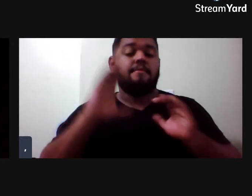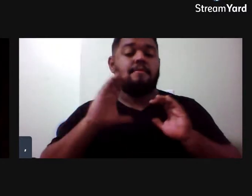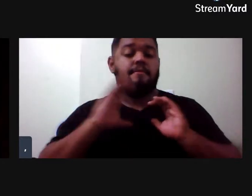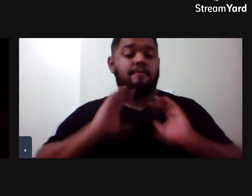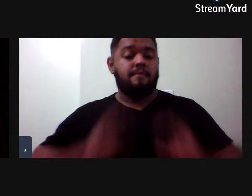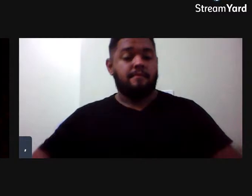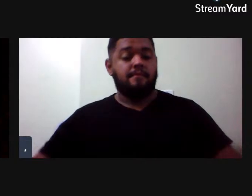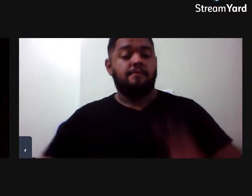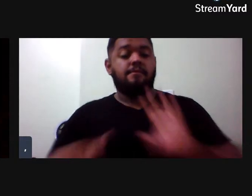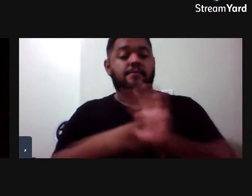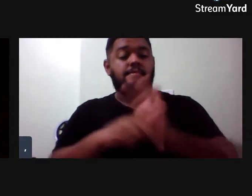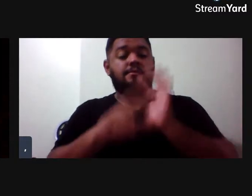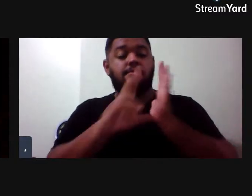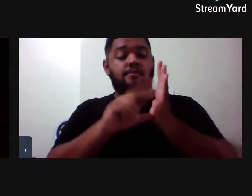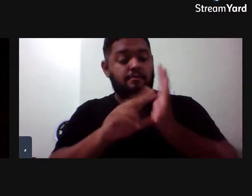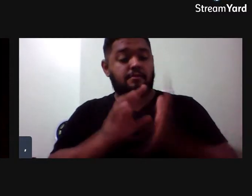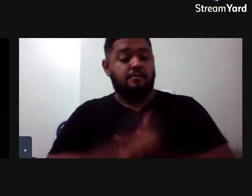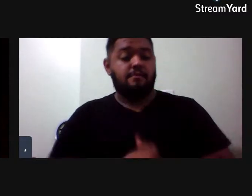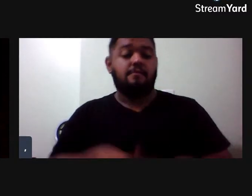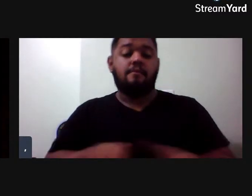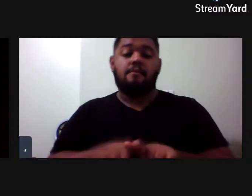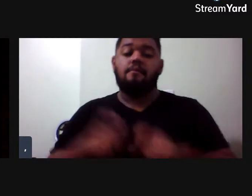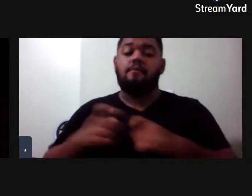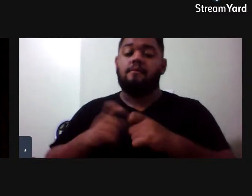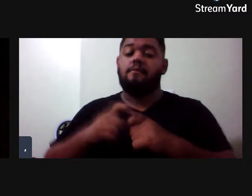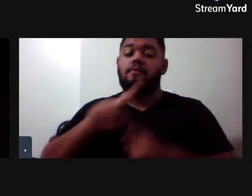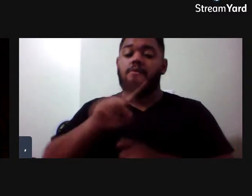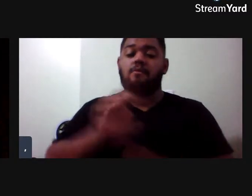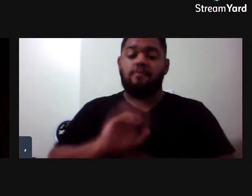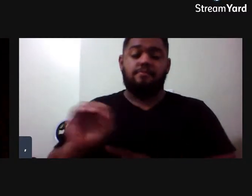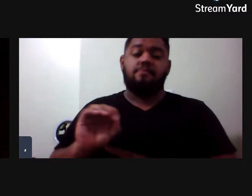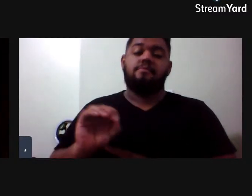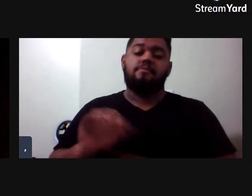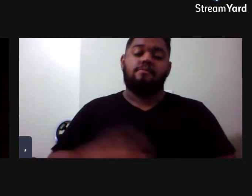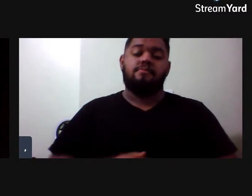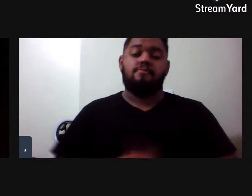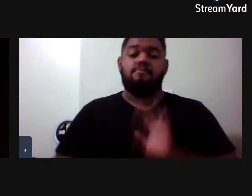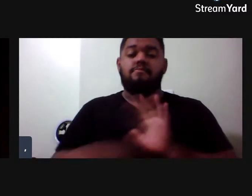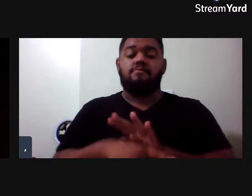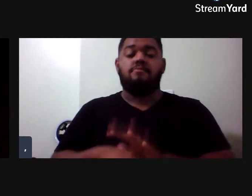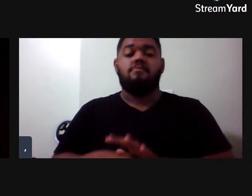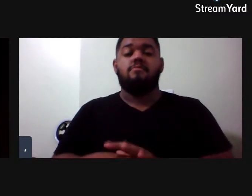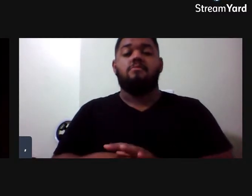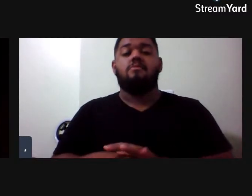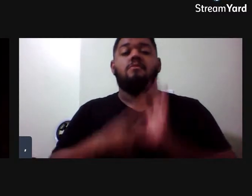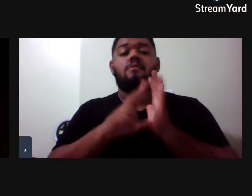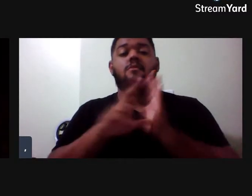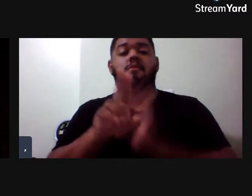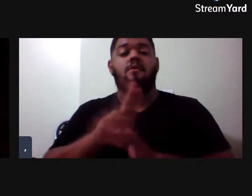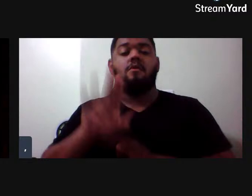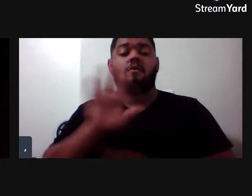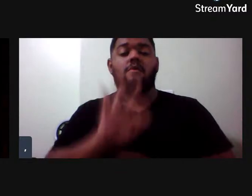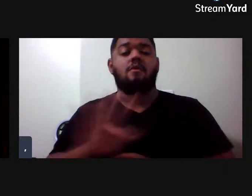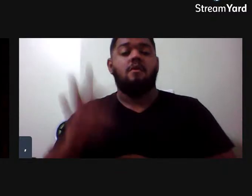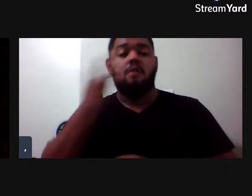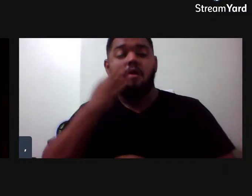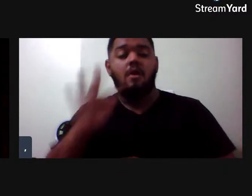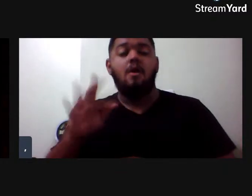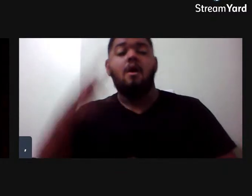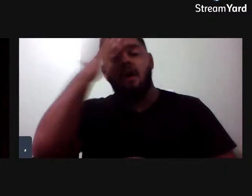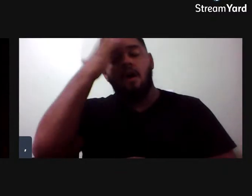do Pará e mestre em zoologia, conservação e ecologia pela Universidade Federal do Pará e Museu Paraense Emílio Guilherme.